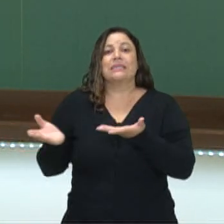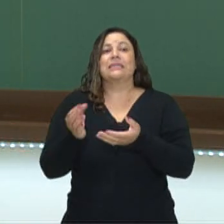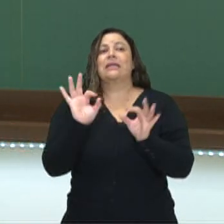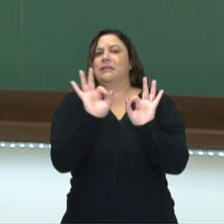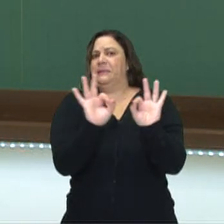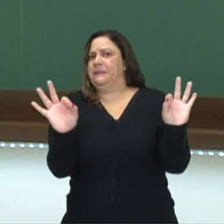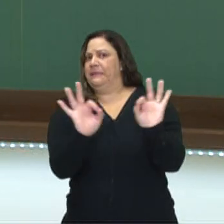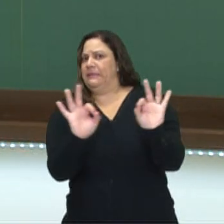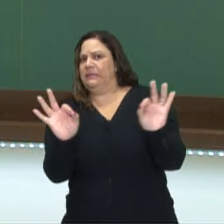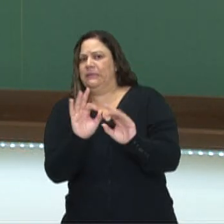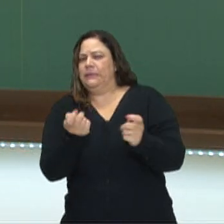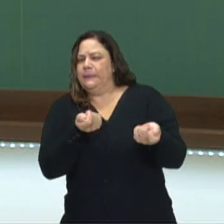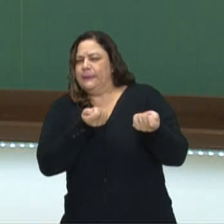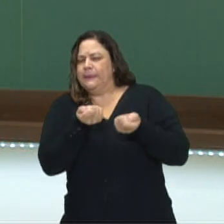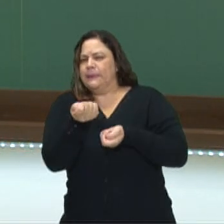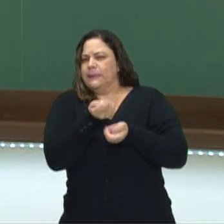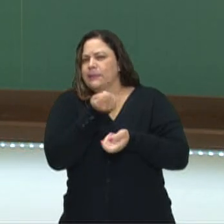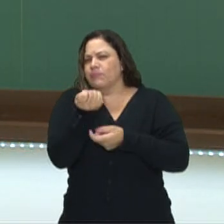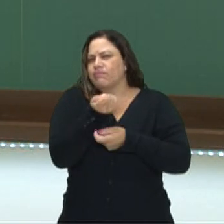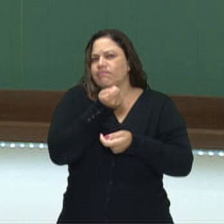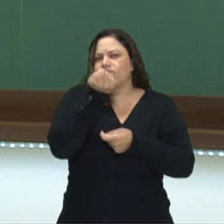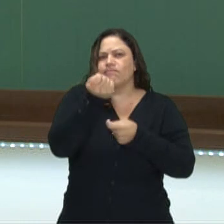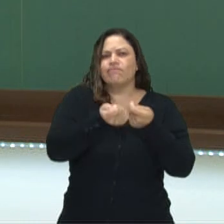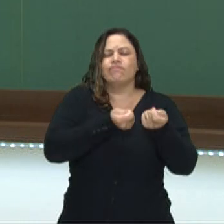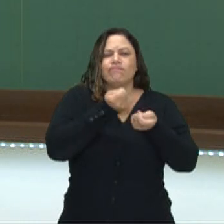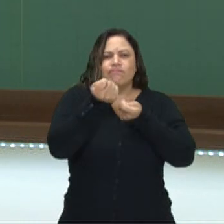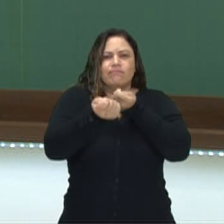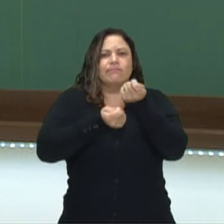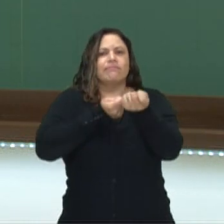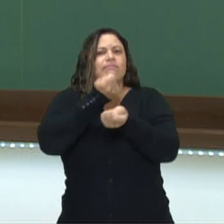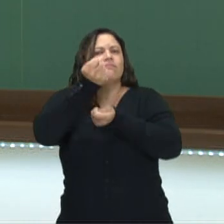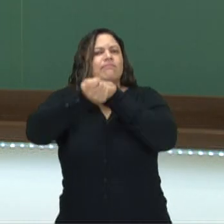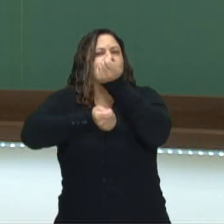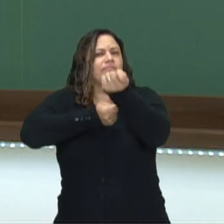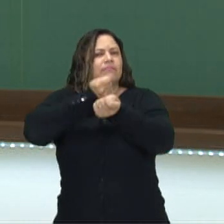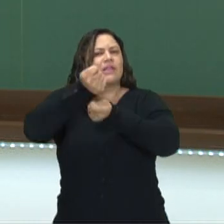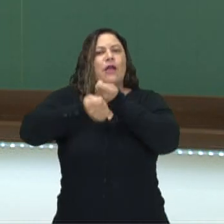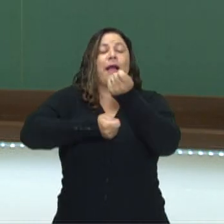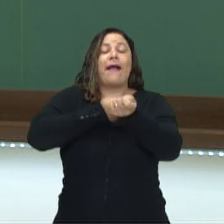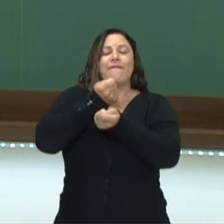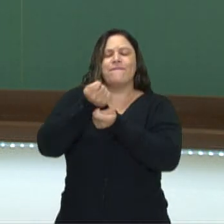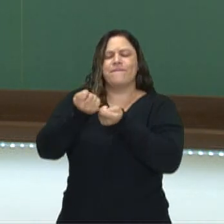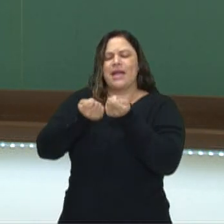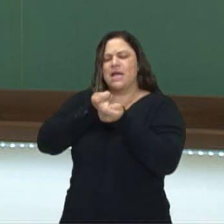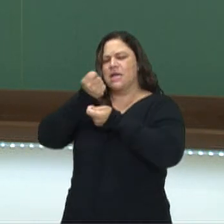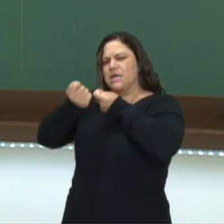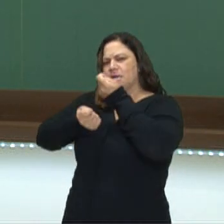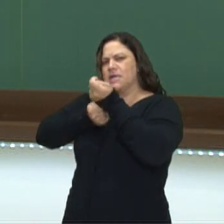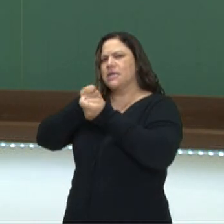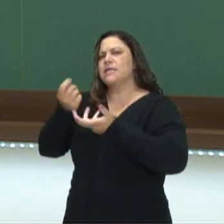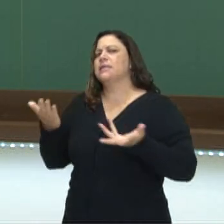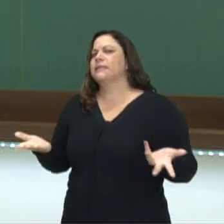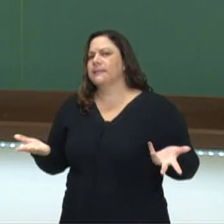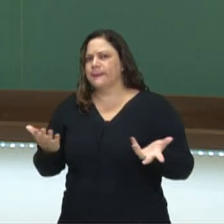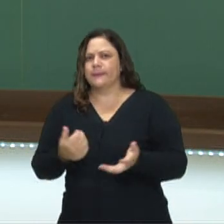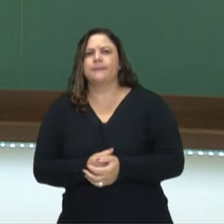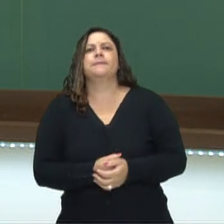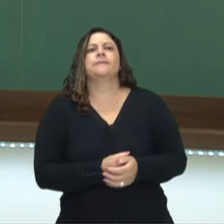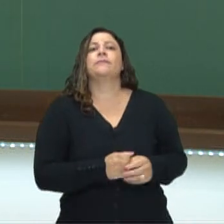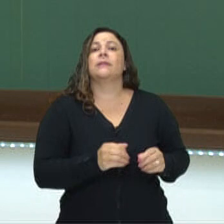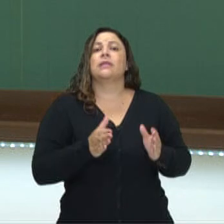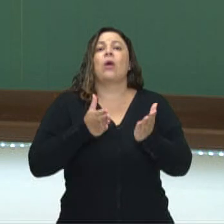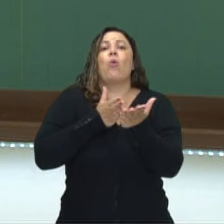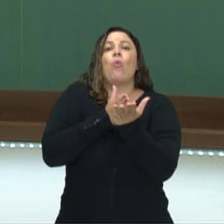generosidade, muito pouco, uma deficiência de generosidade, eu acabo caindo num vício da afareza. Então, o